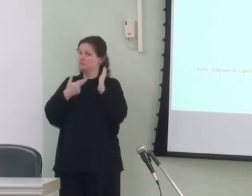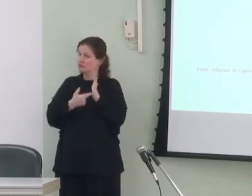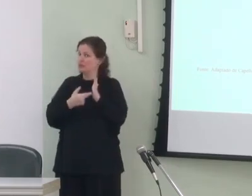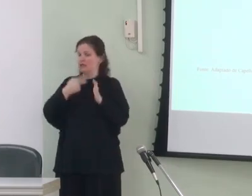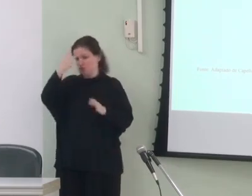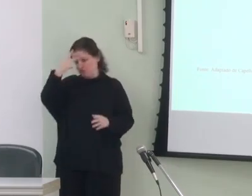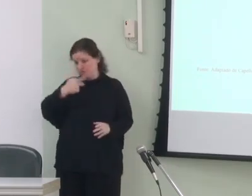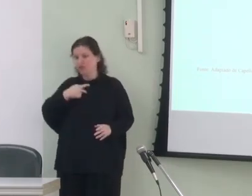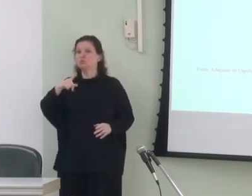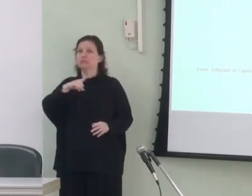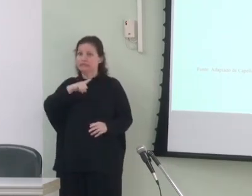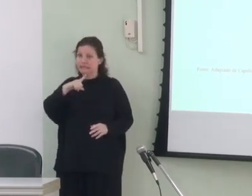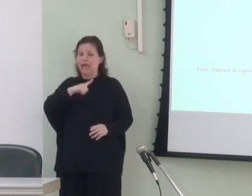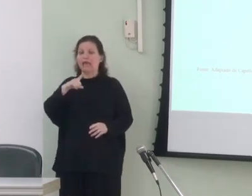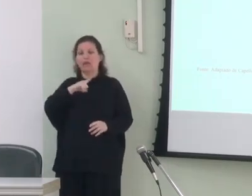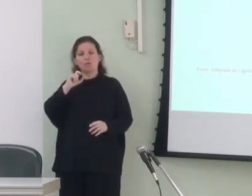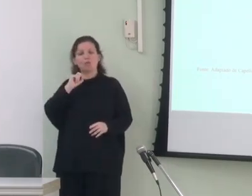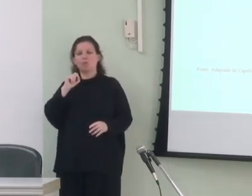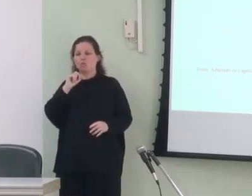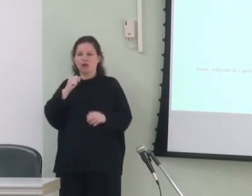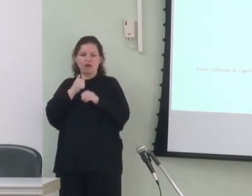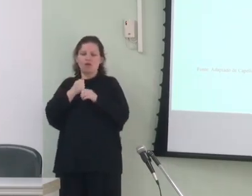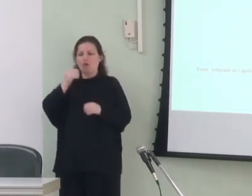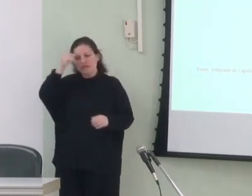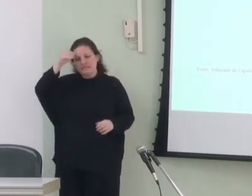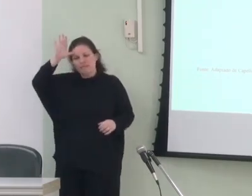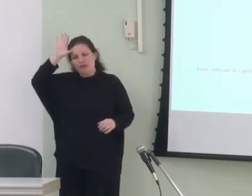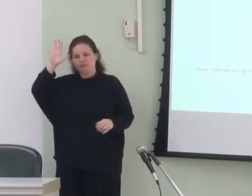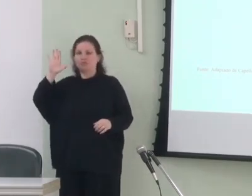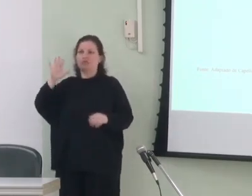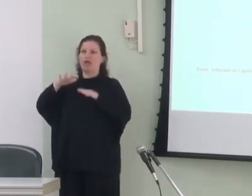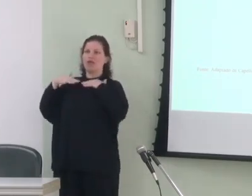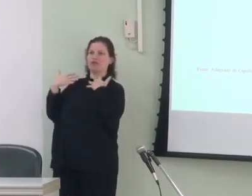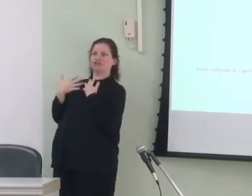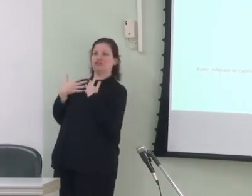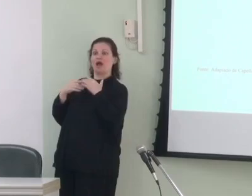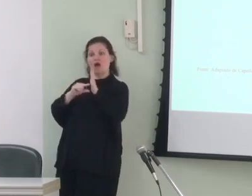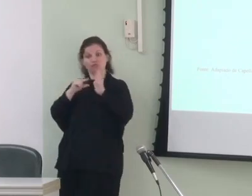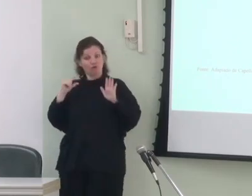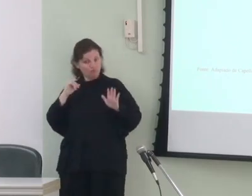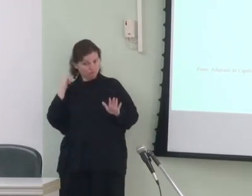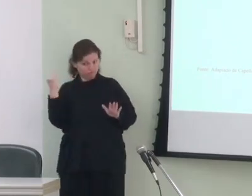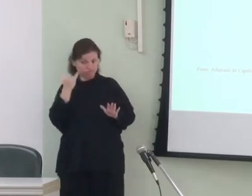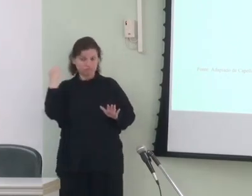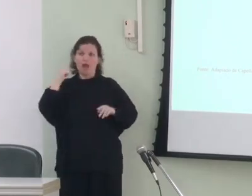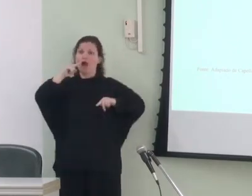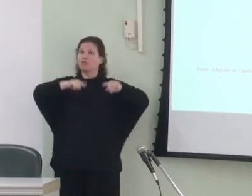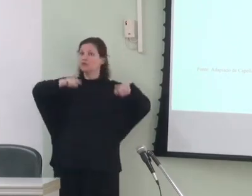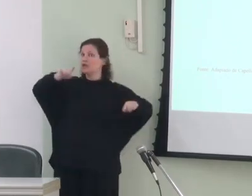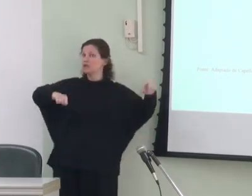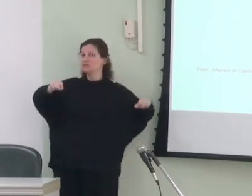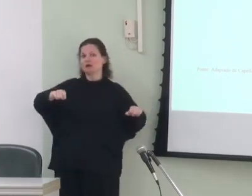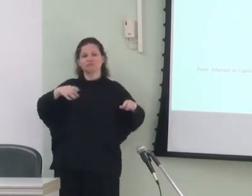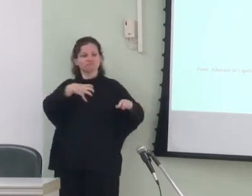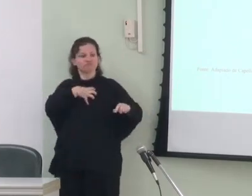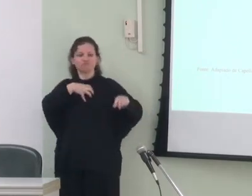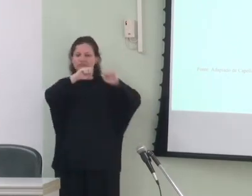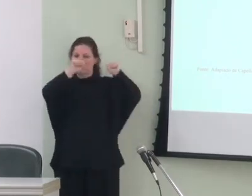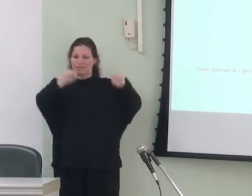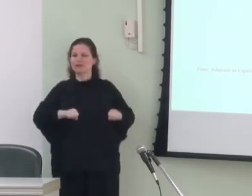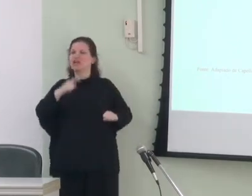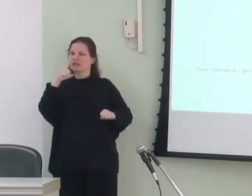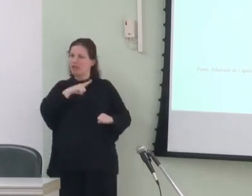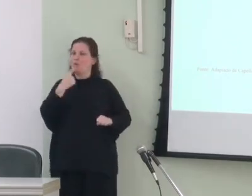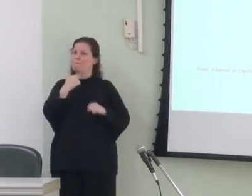indivíduos possuem esse fato como conhecimento em sua rede o autor ressalta que a alternância sistemática é em si um dos